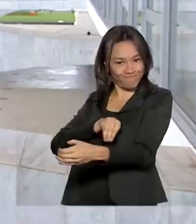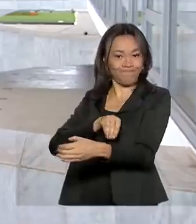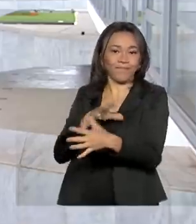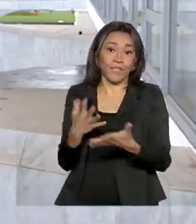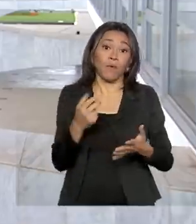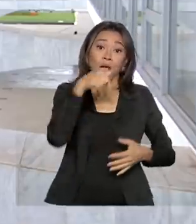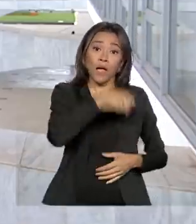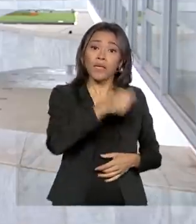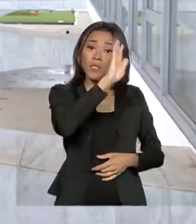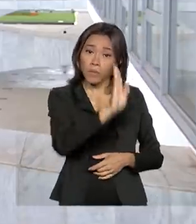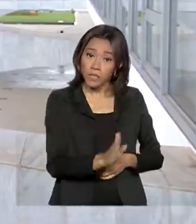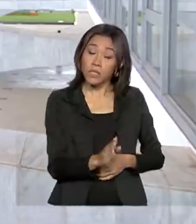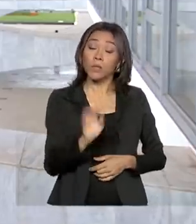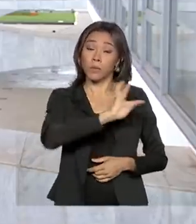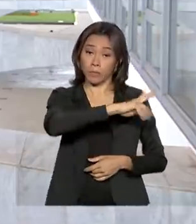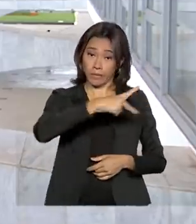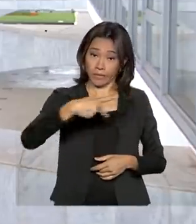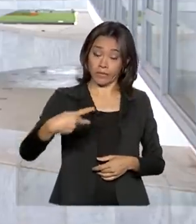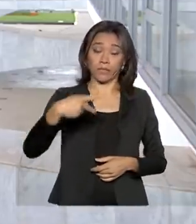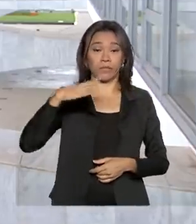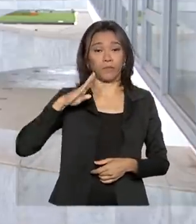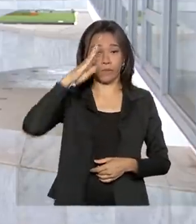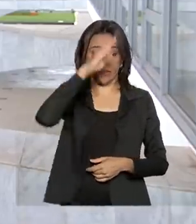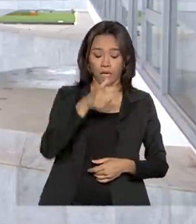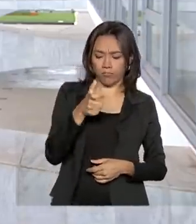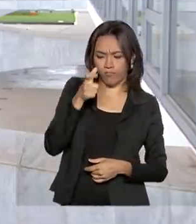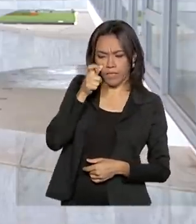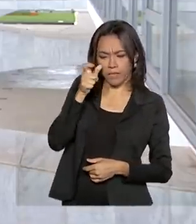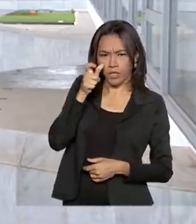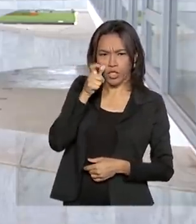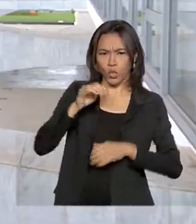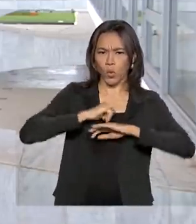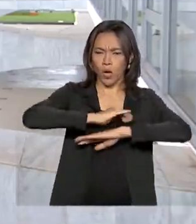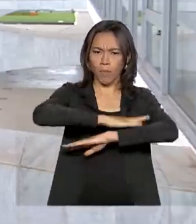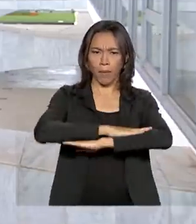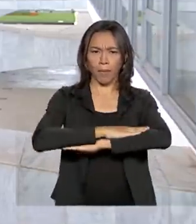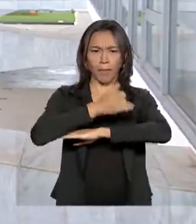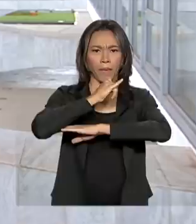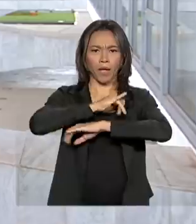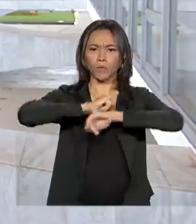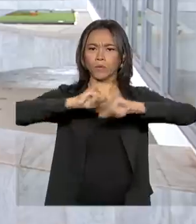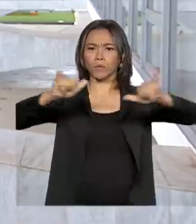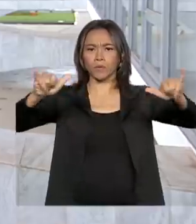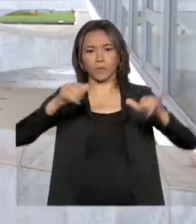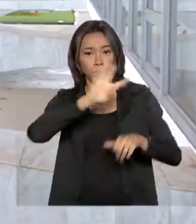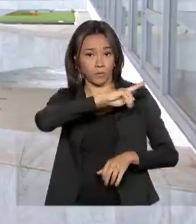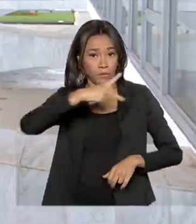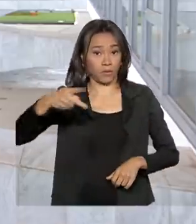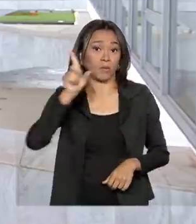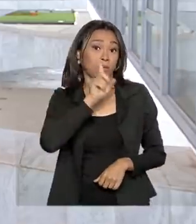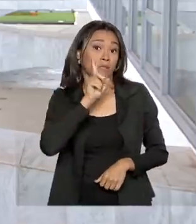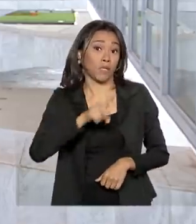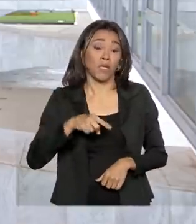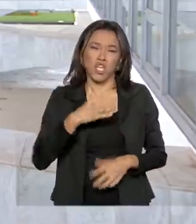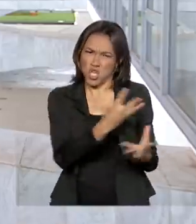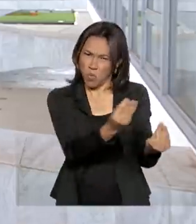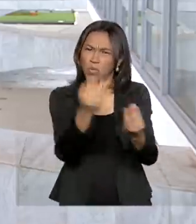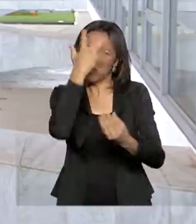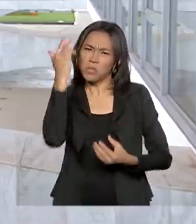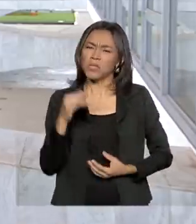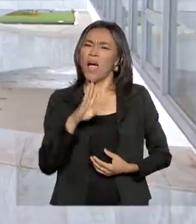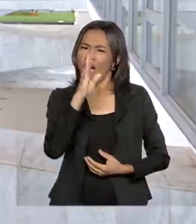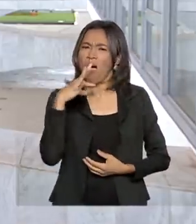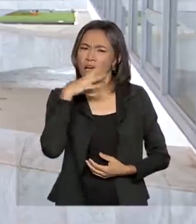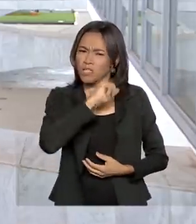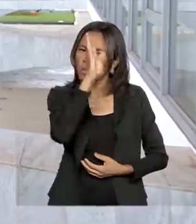Jair Bolsonaro acompanhou o pronunciamento de Donald Trump e disse numa transmissão ao vivo que muita gente acha que o Brasil deveria se omitir